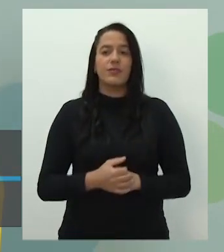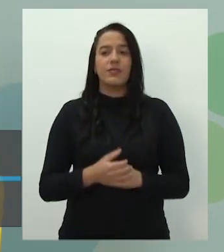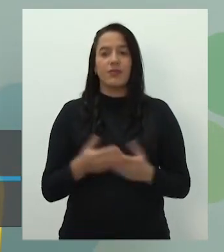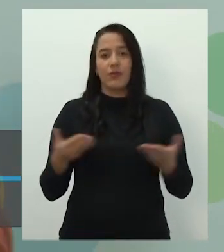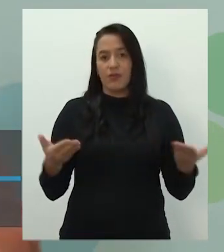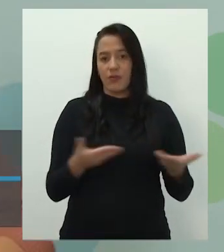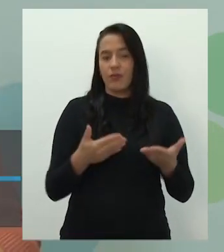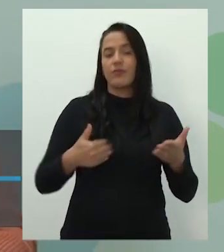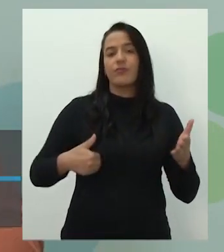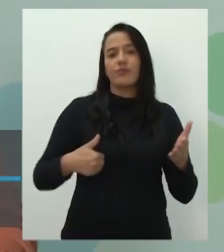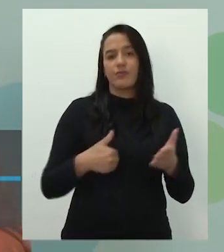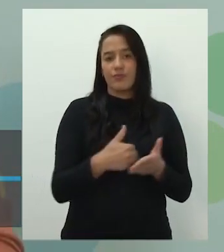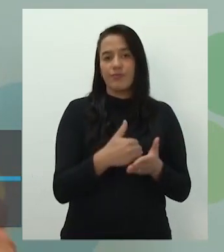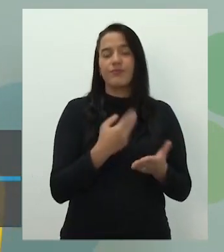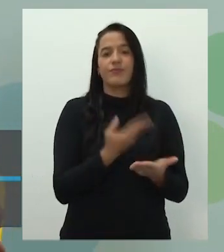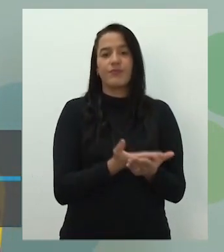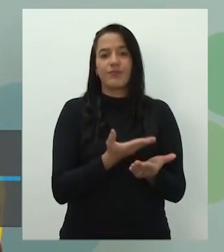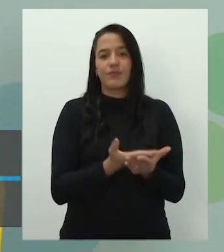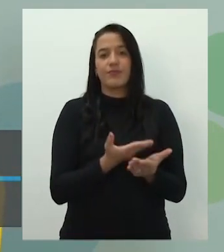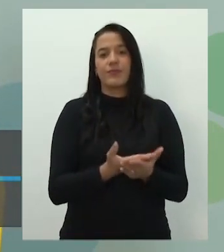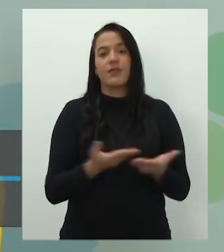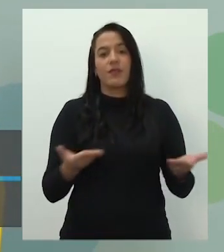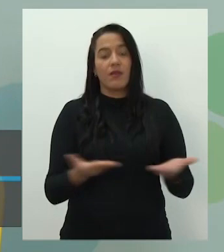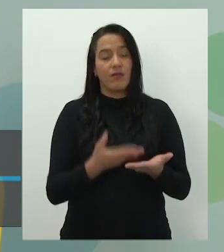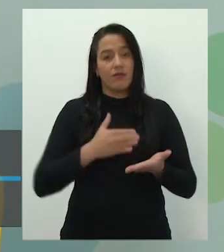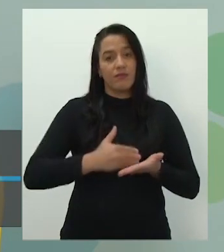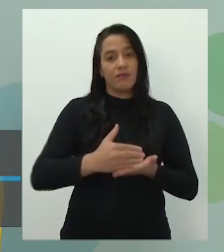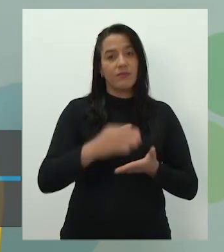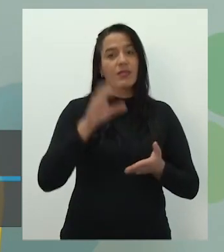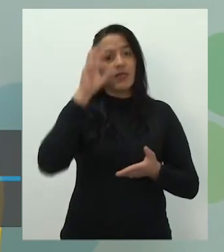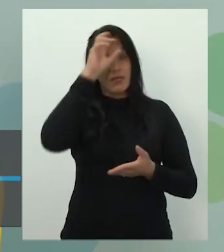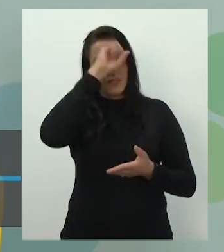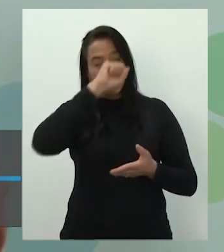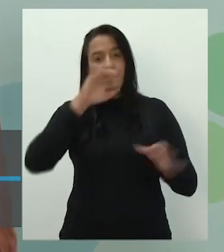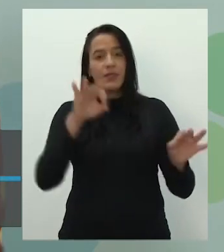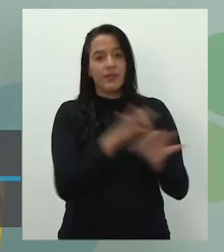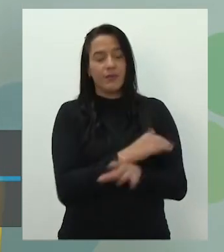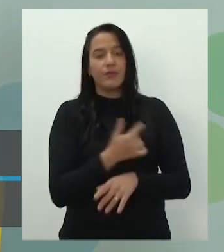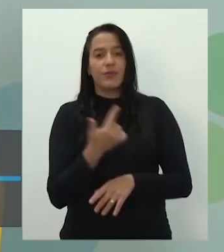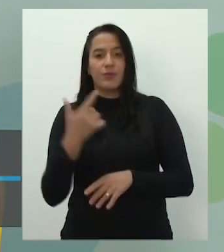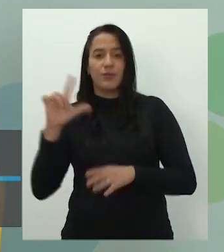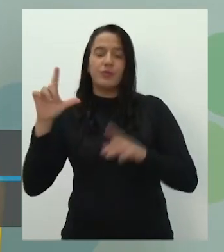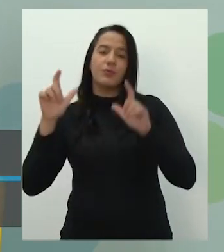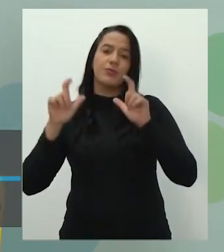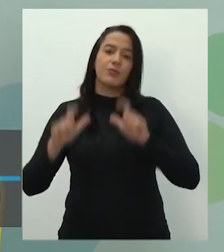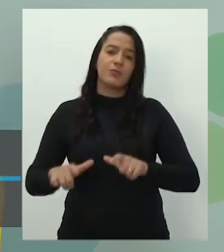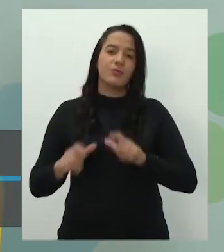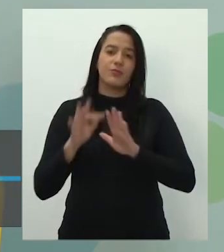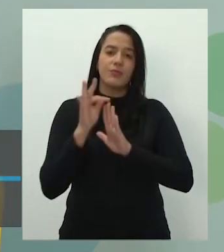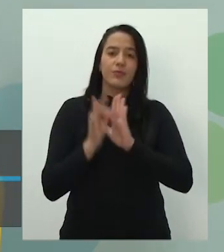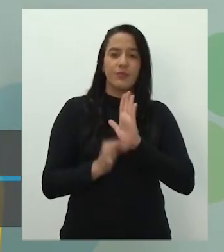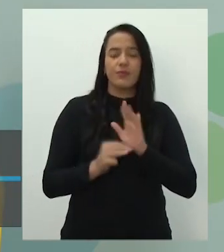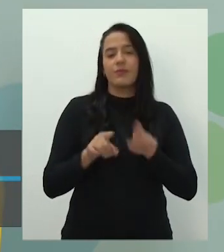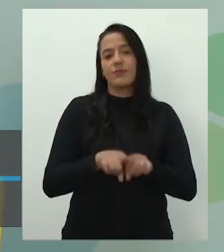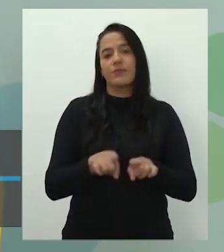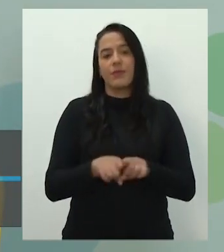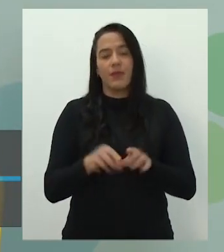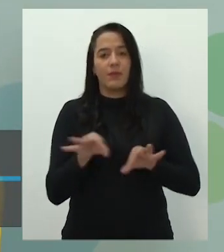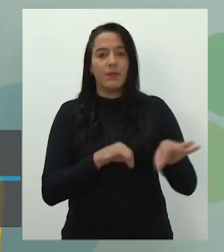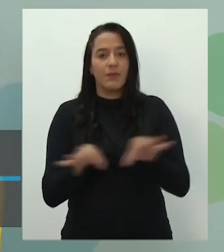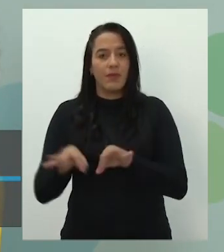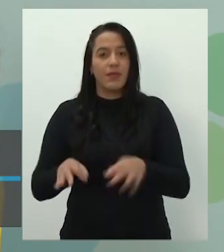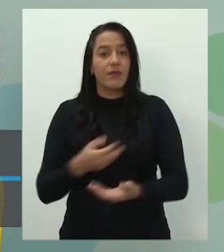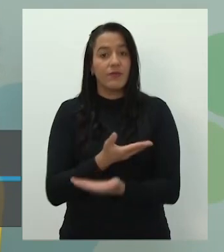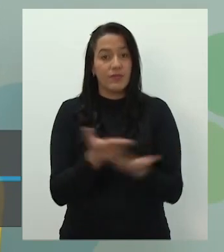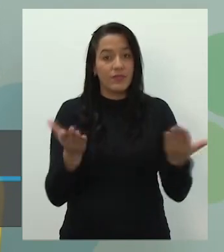Acabaremos aí a primeira situação de aprendizagem e eles virão. Então, vamos já preparar os alunos aí para